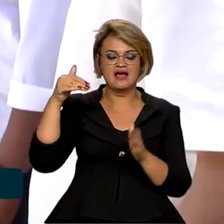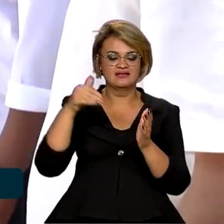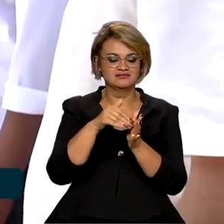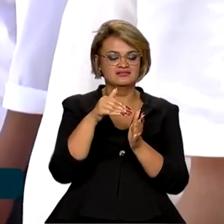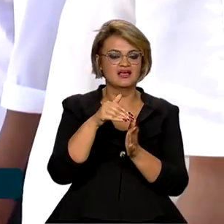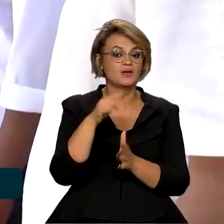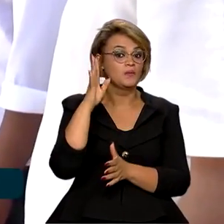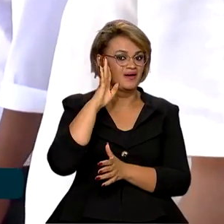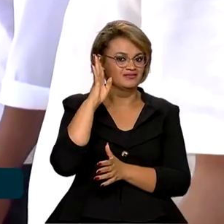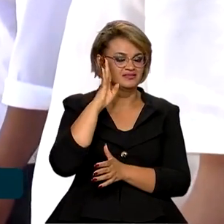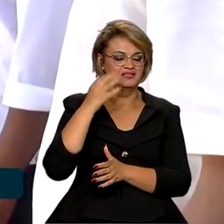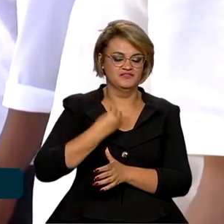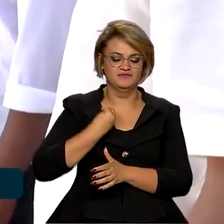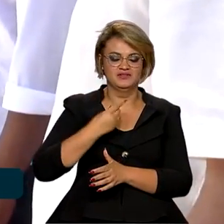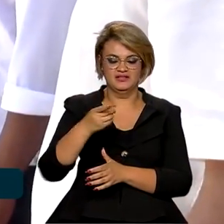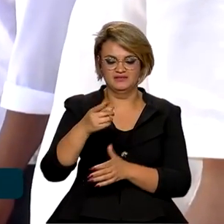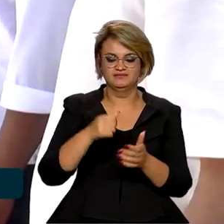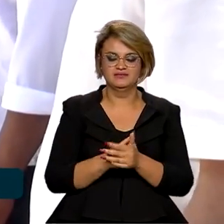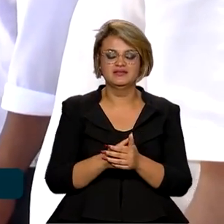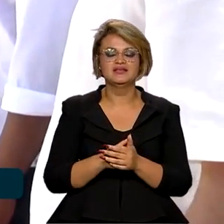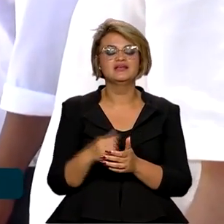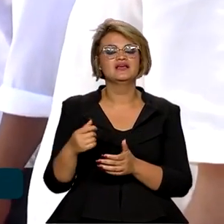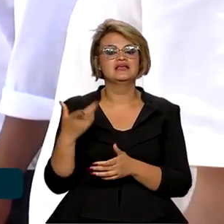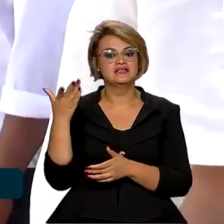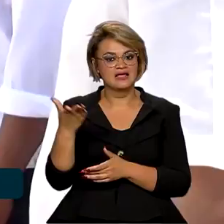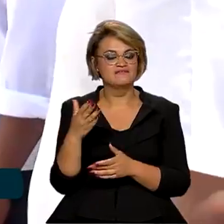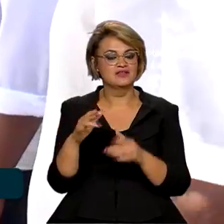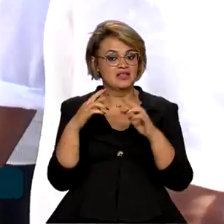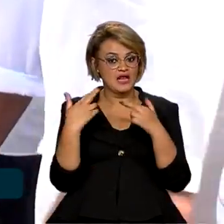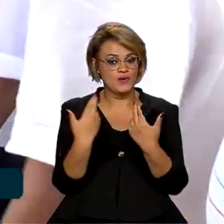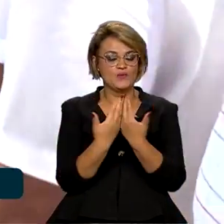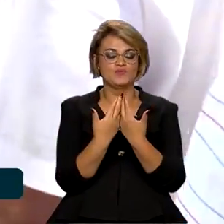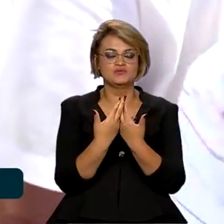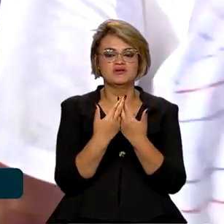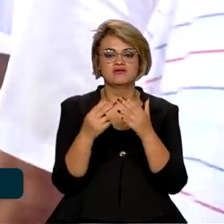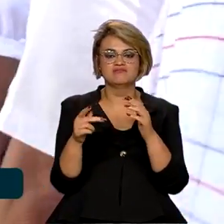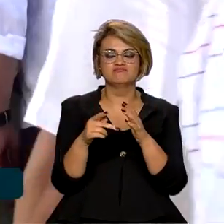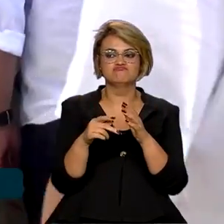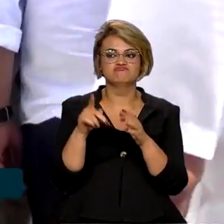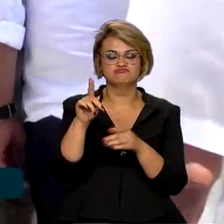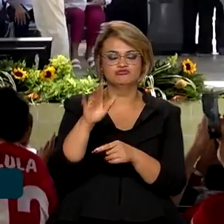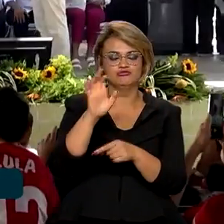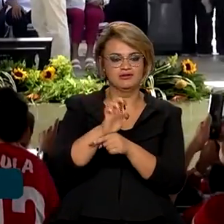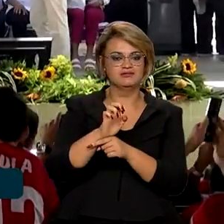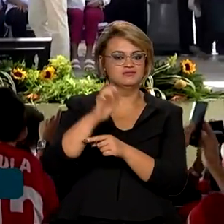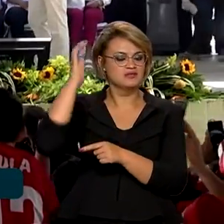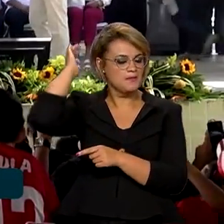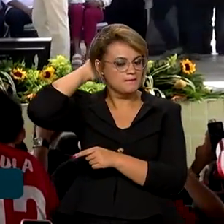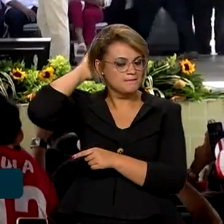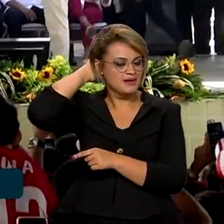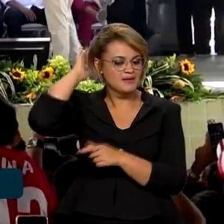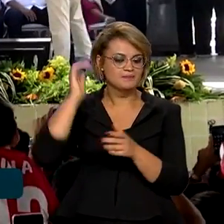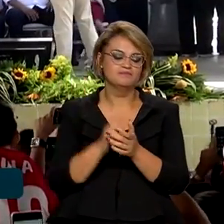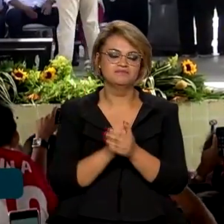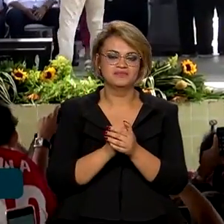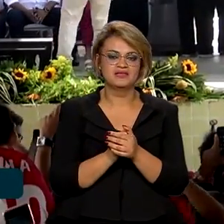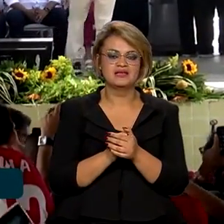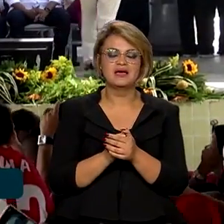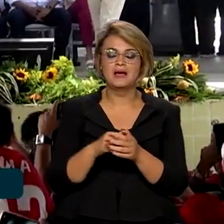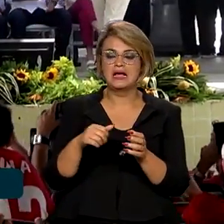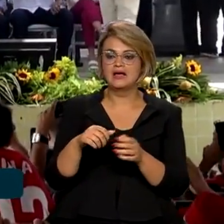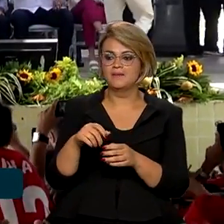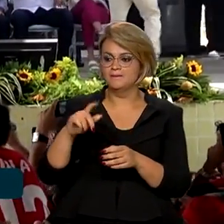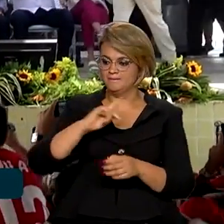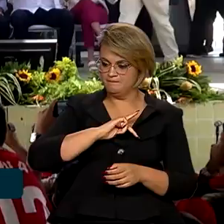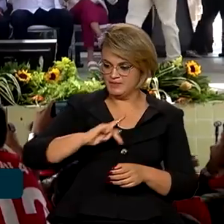próxima quarta-feira, quando participa da Cúpula da Amazônia, em Belém, no Pará. Líderes dos oito países